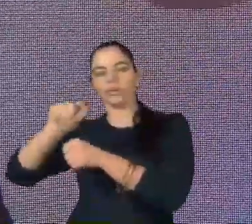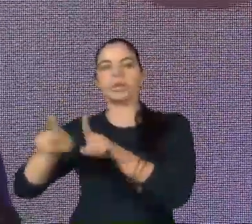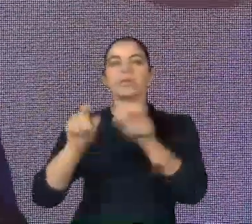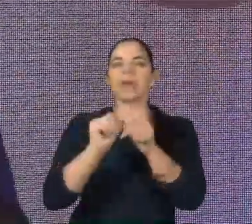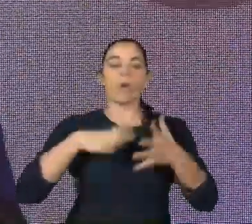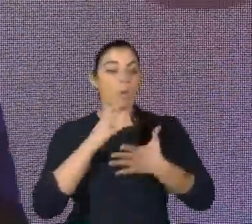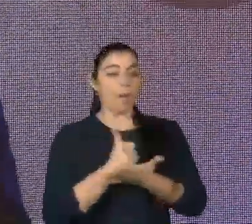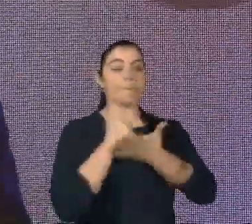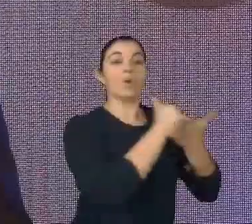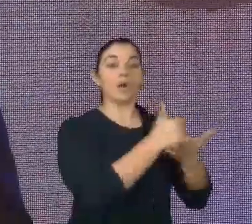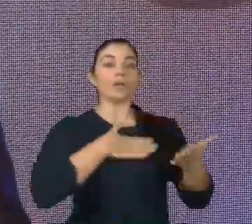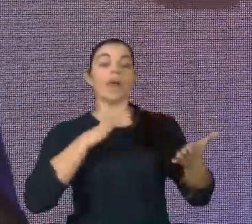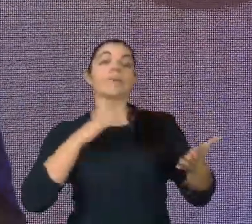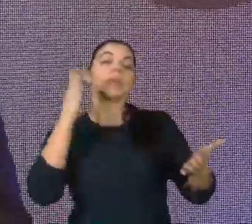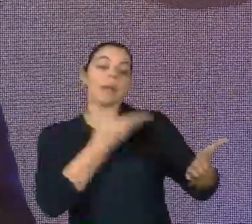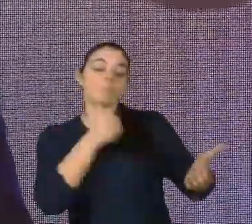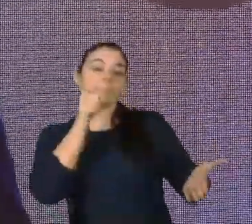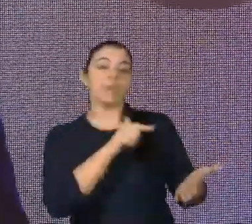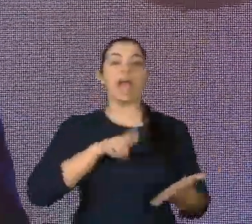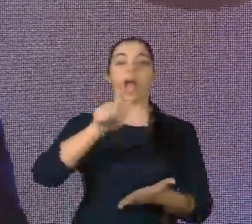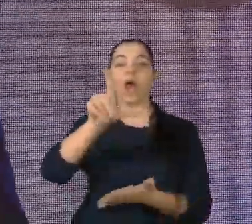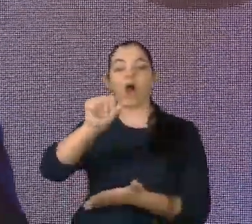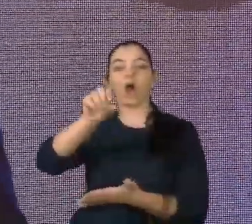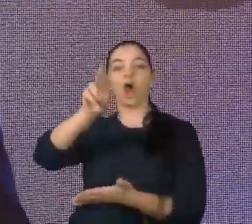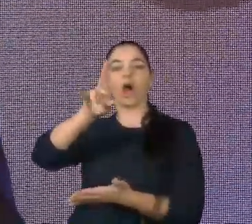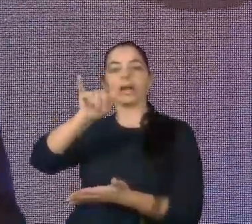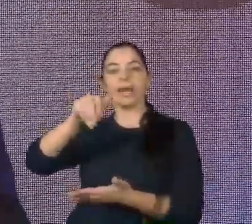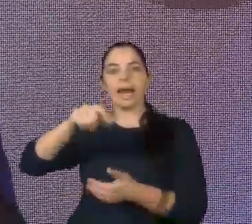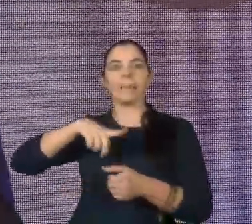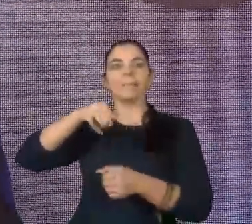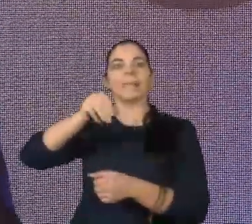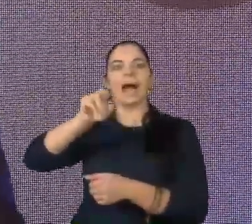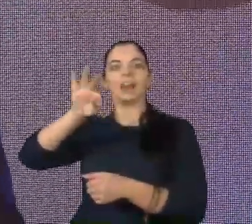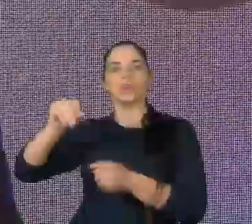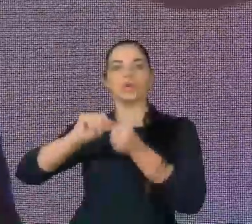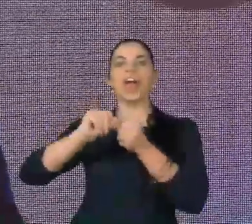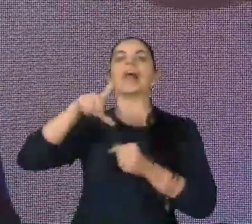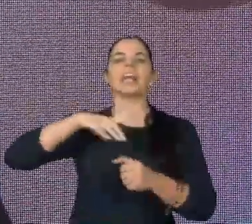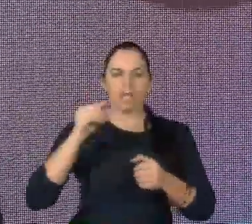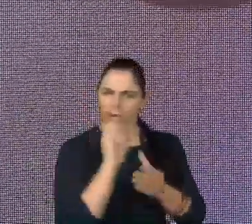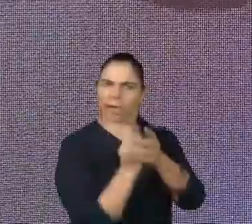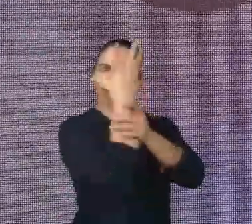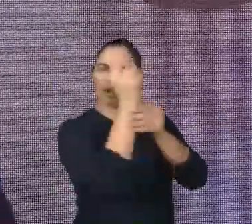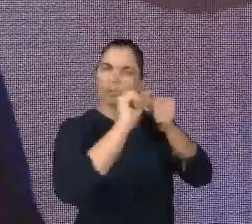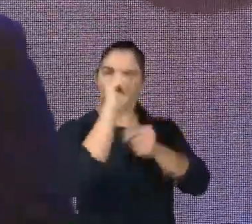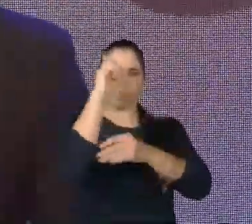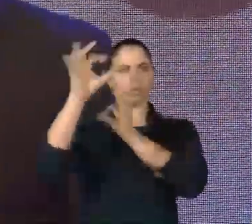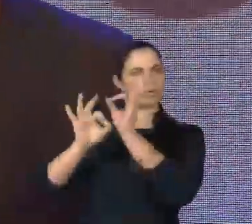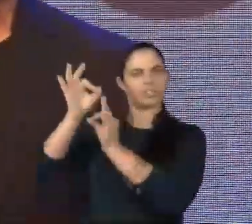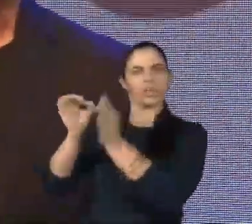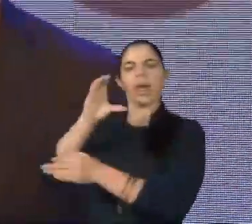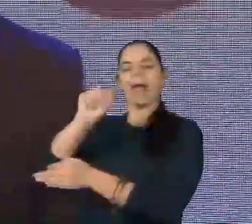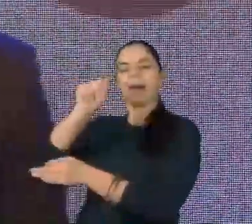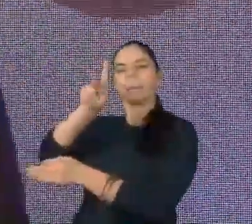da minha amiga Glória Mato, que também, ela é a que criou o projeto Carpe Din, um dos projetos que fizeram muita